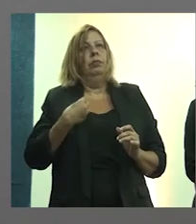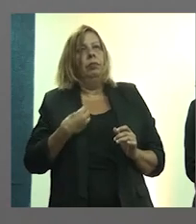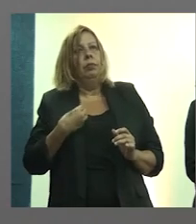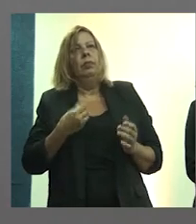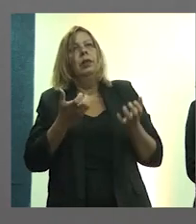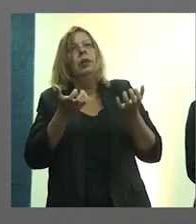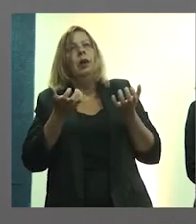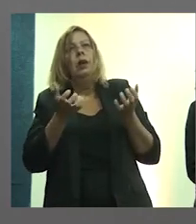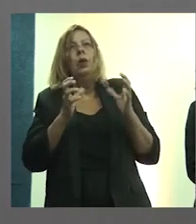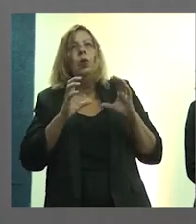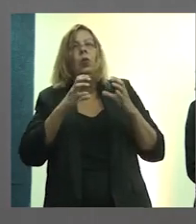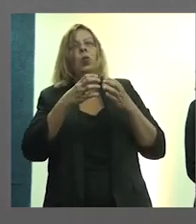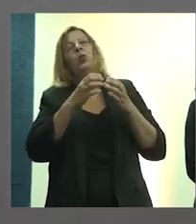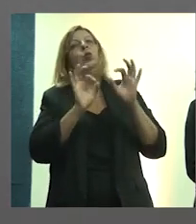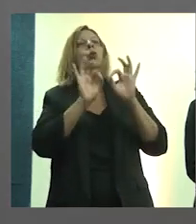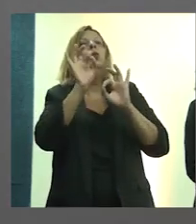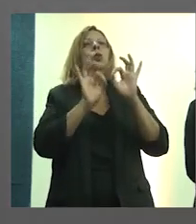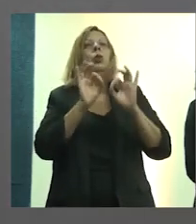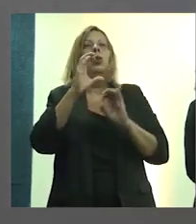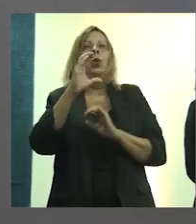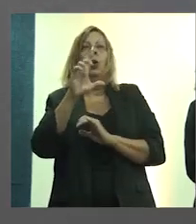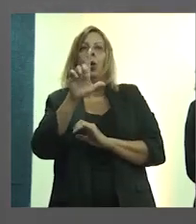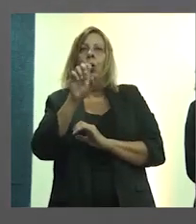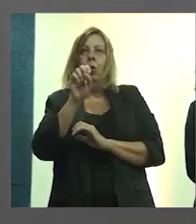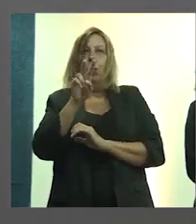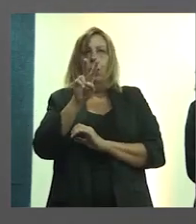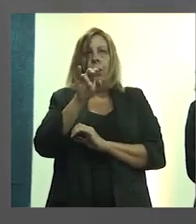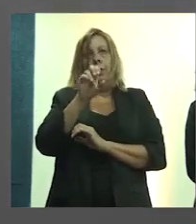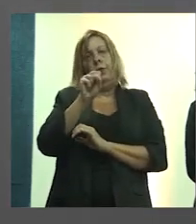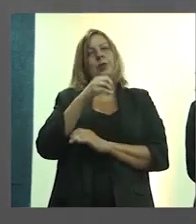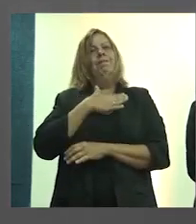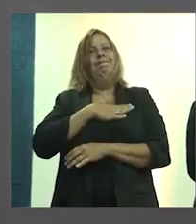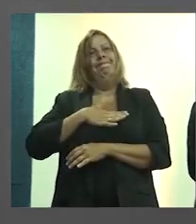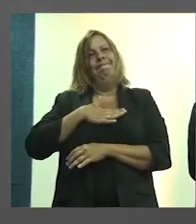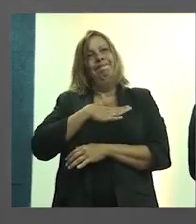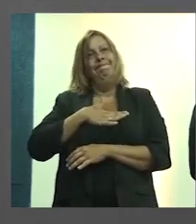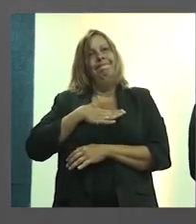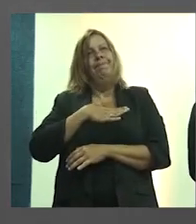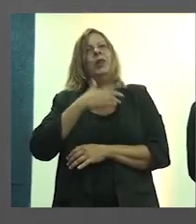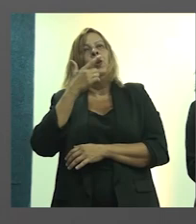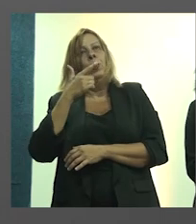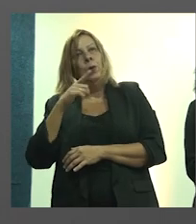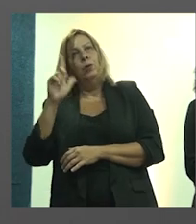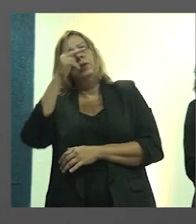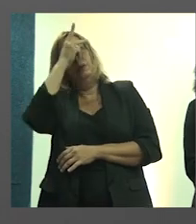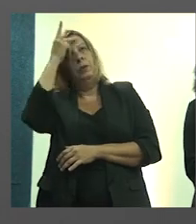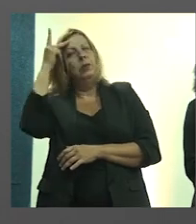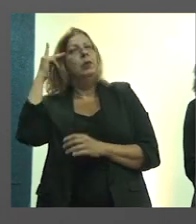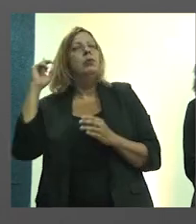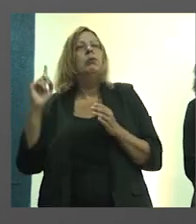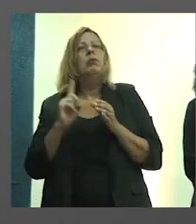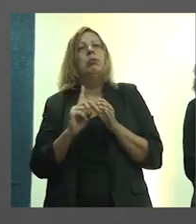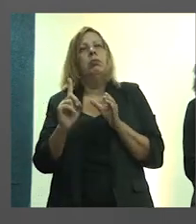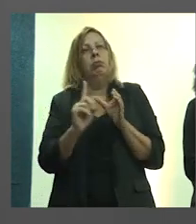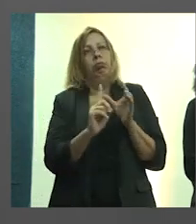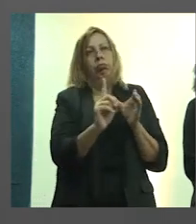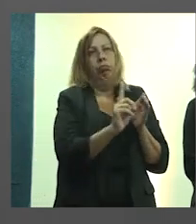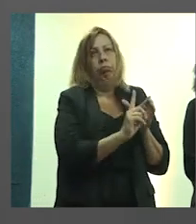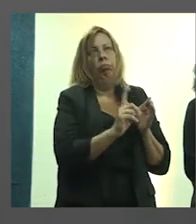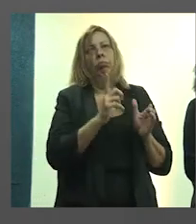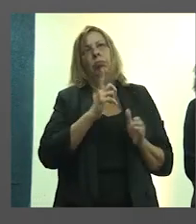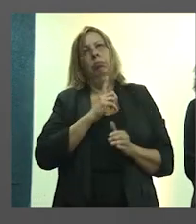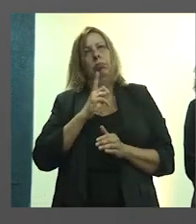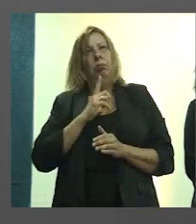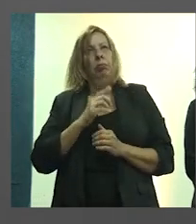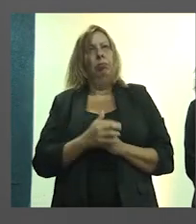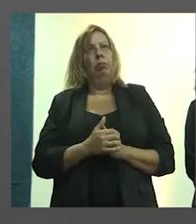que era composto pelo nosso querido Clóvis Ingel Fritz da Silva e mais outros colegas também, com a consultoria da Sandra,